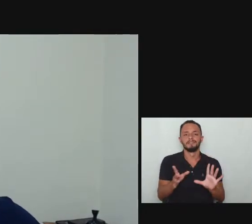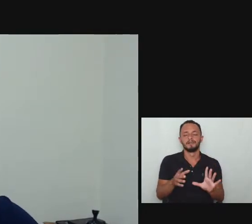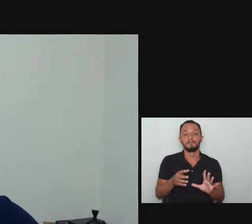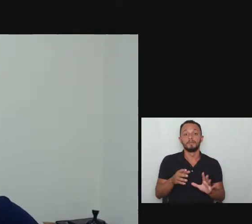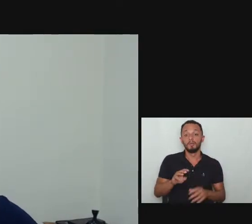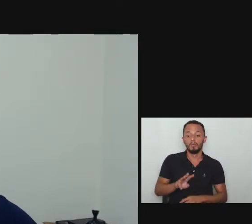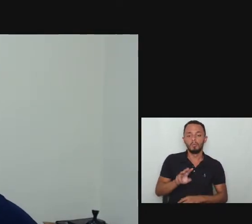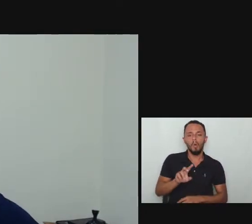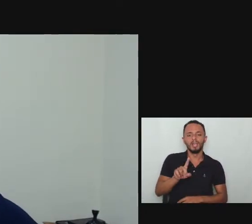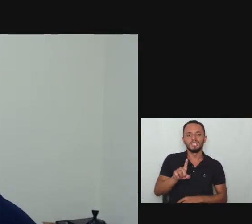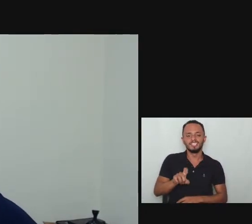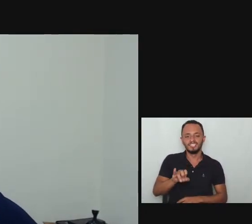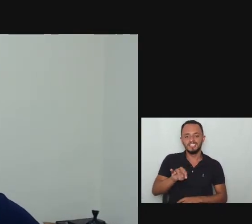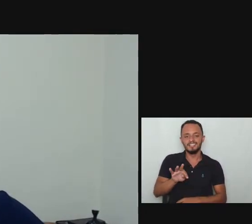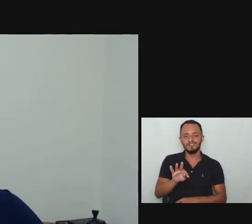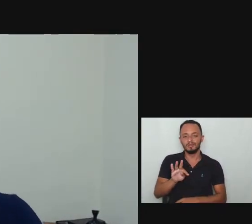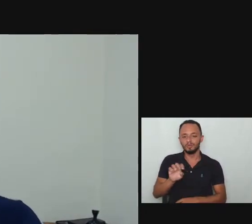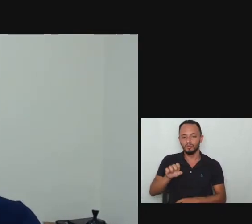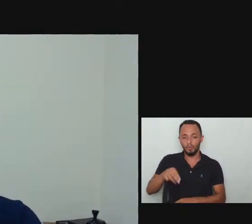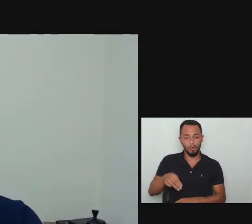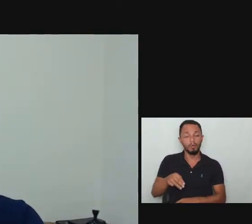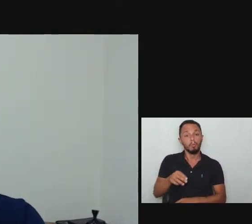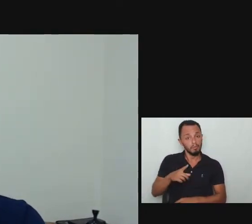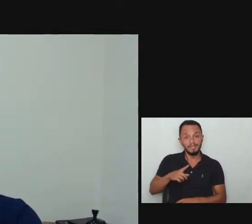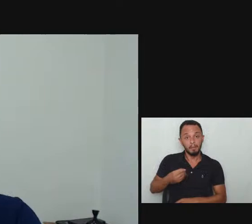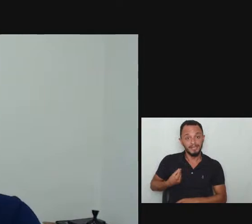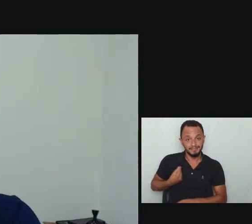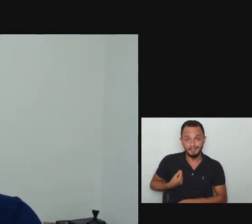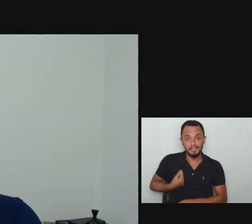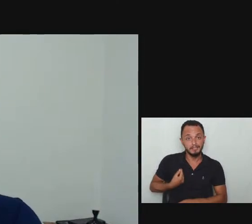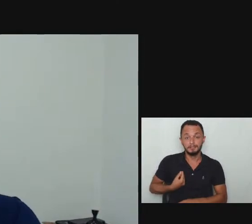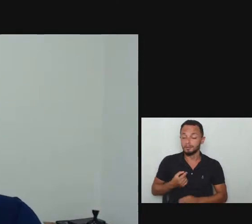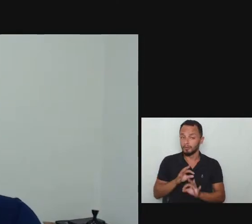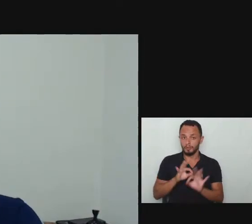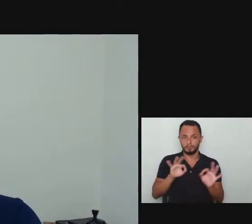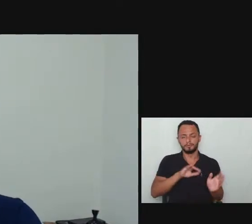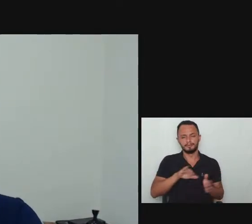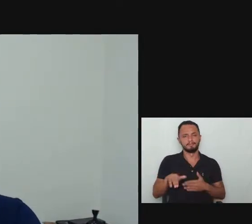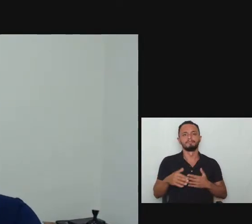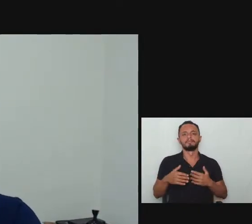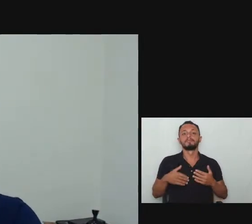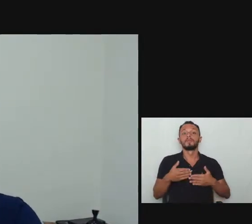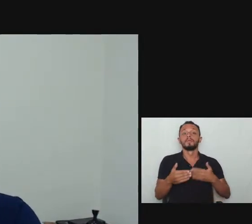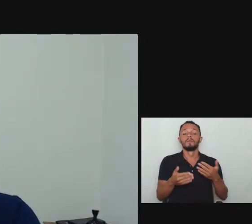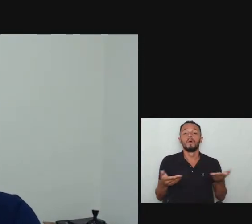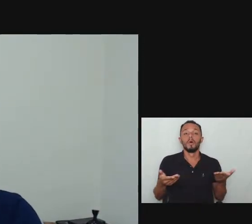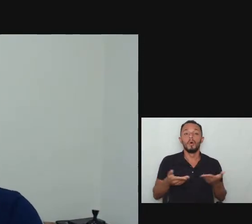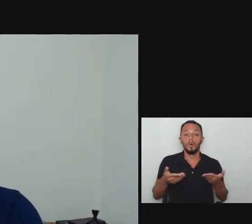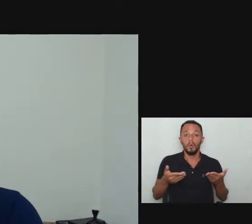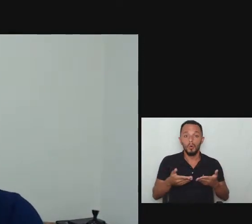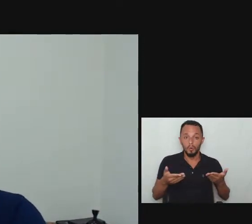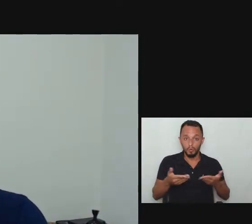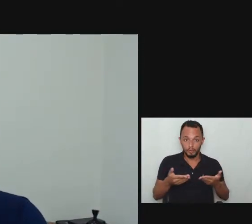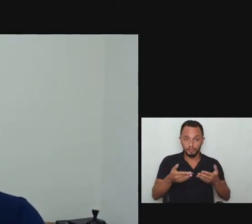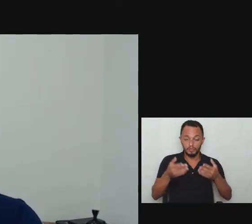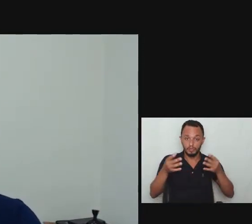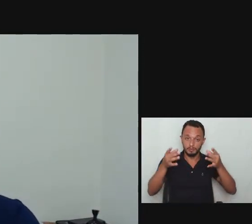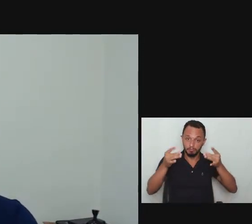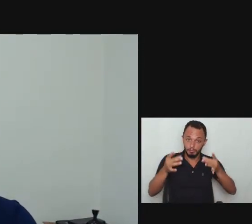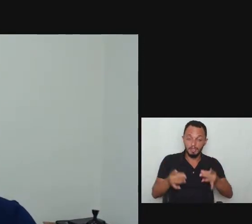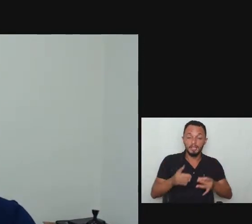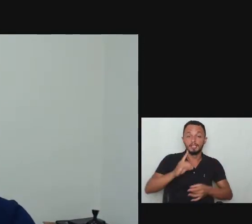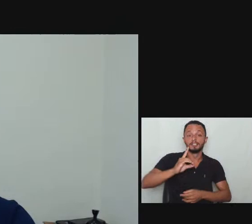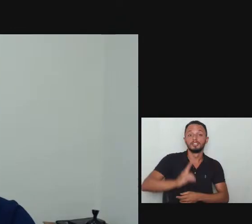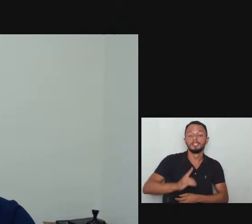aí firme e forte o Washington vamos nessa gente olha só sem delongas hoje nós vamos tratar sobre os direitos das